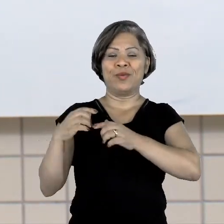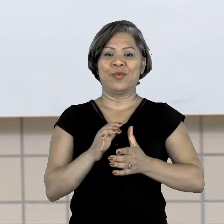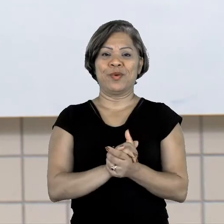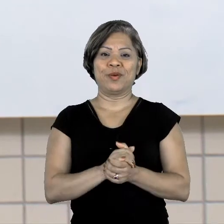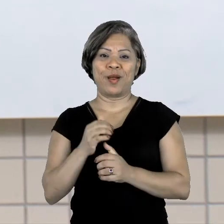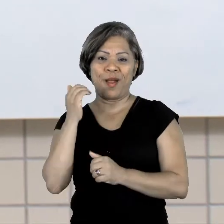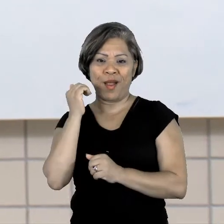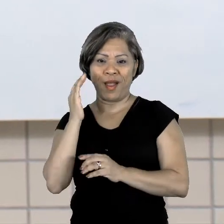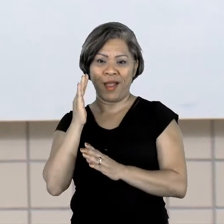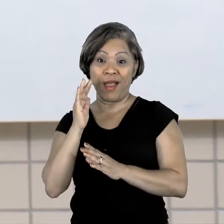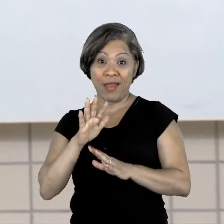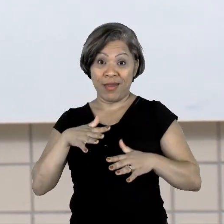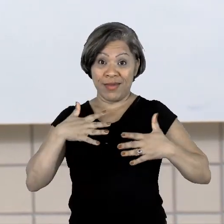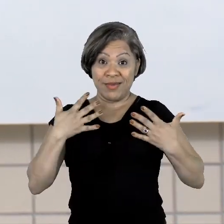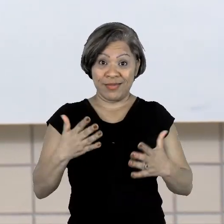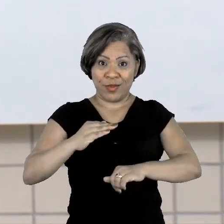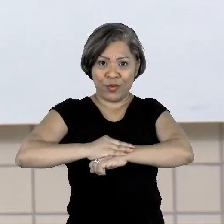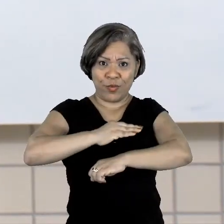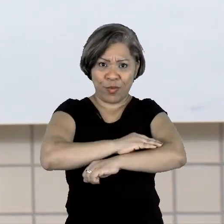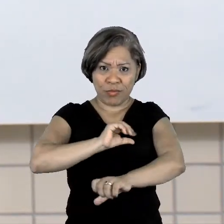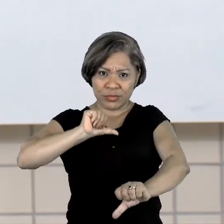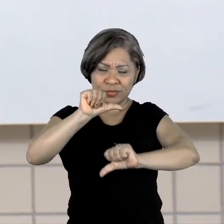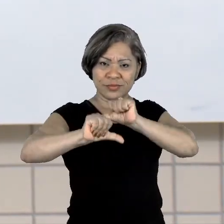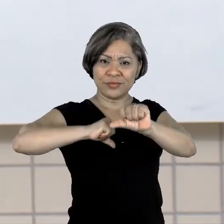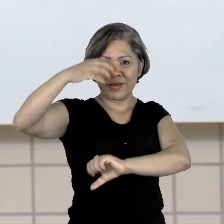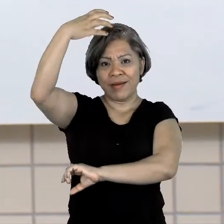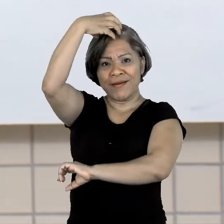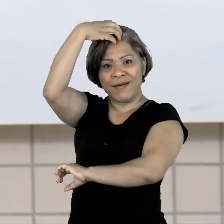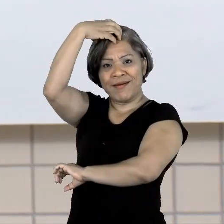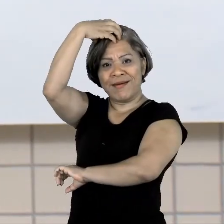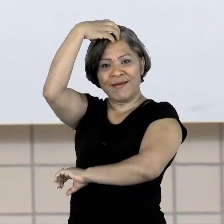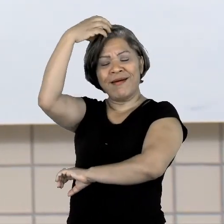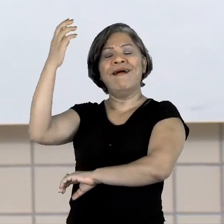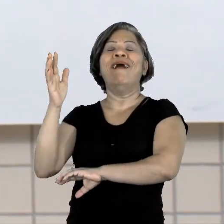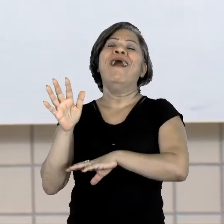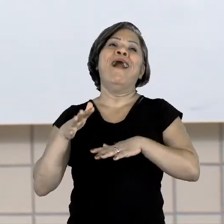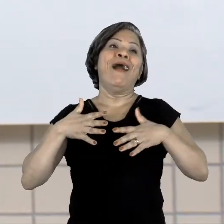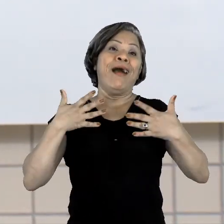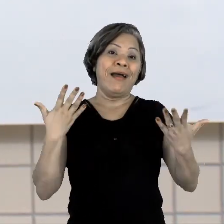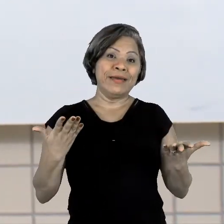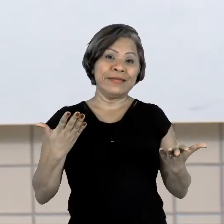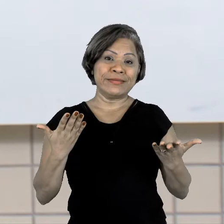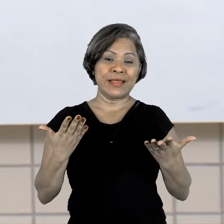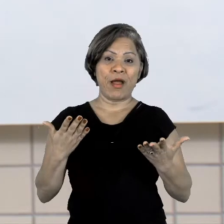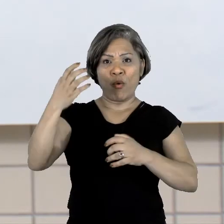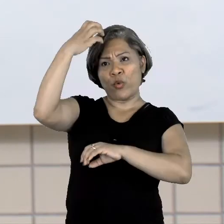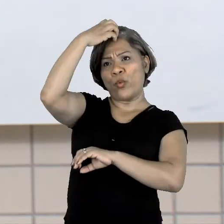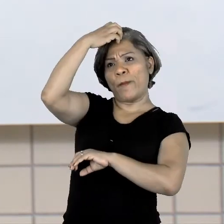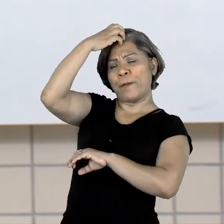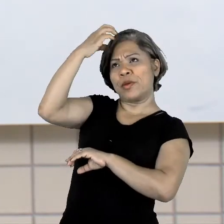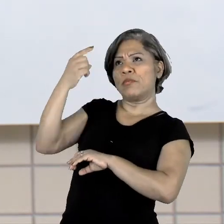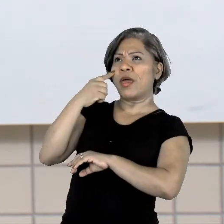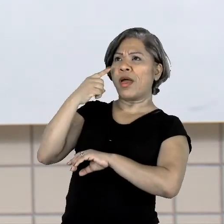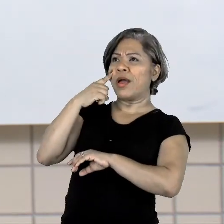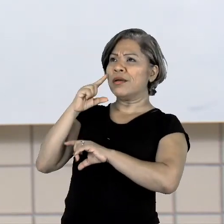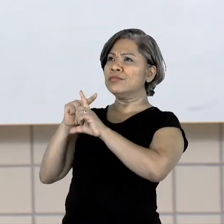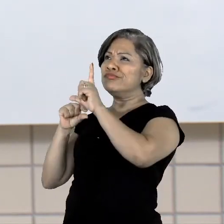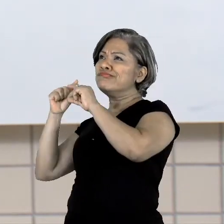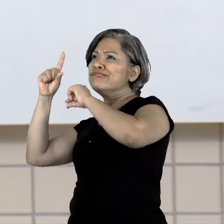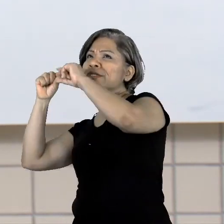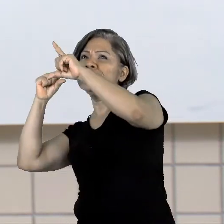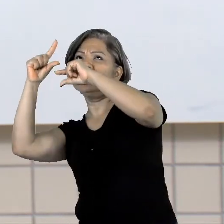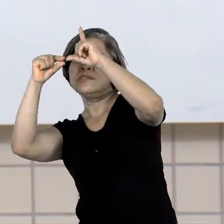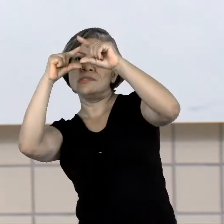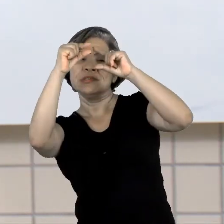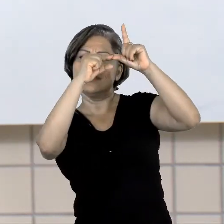transformou em um príncipe. Em volta do príncipe, nós podemos ver várias estrelinhas. O que isso quer dizer?